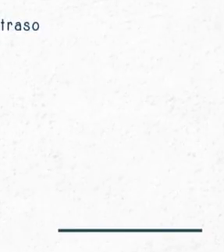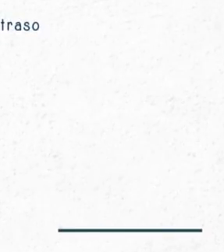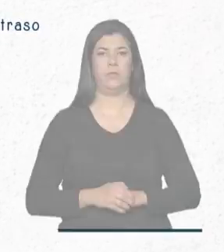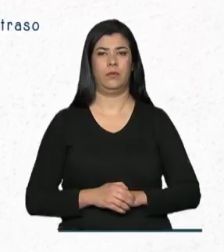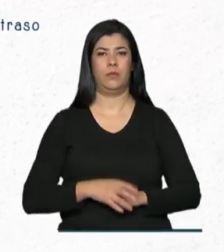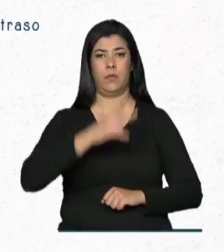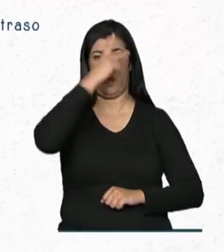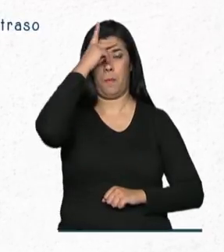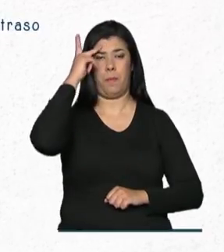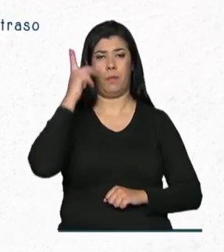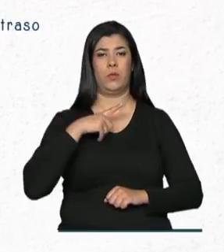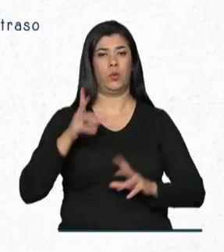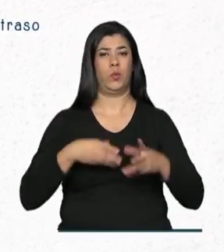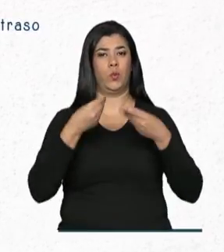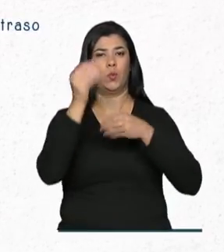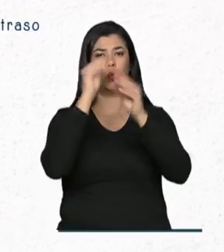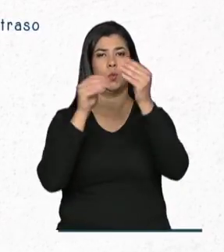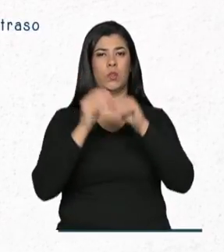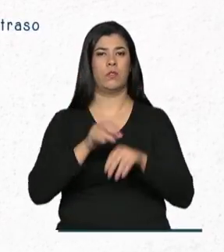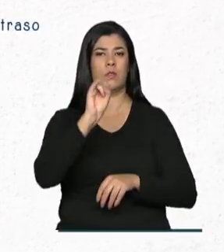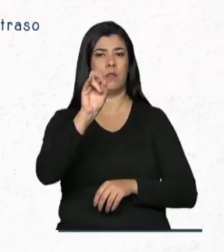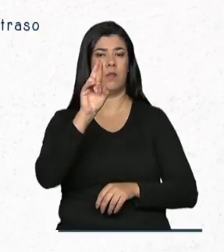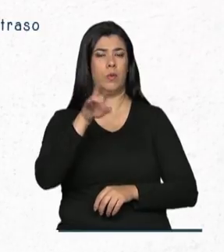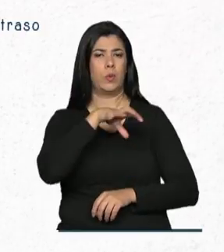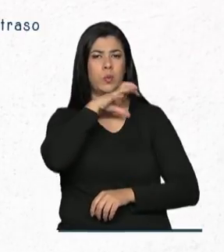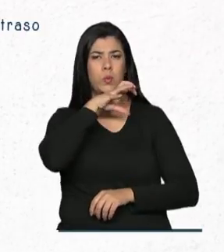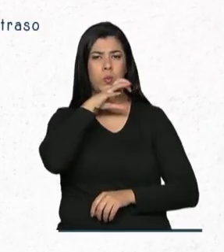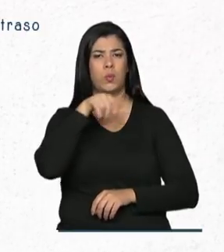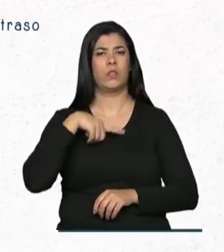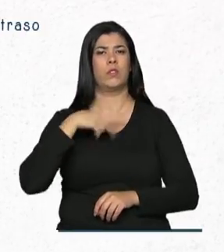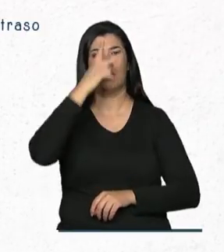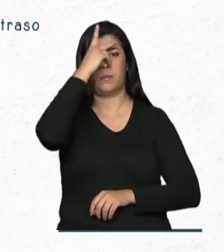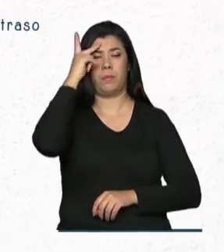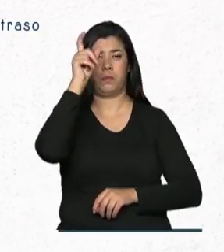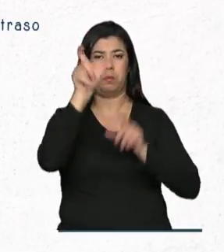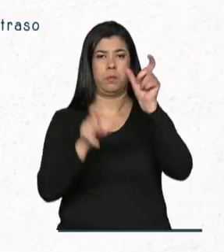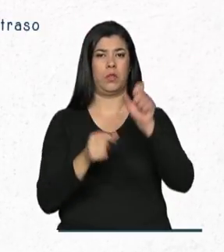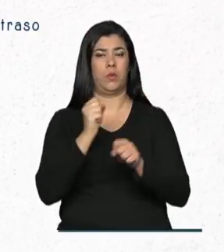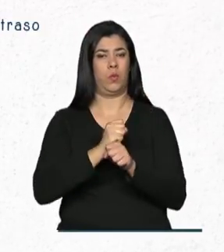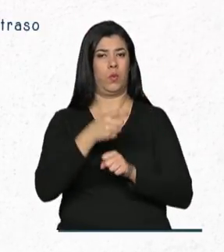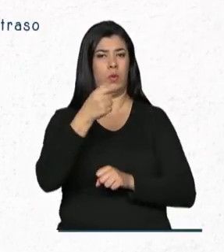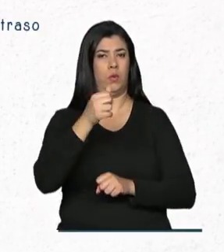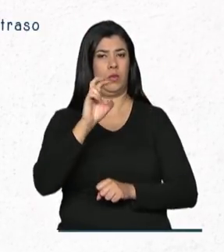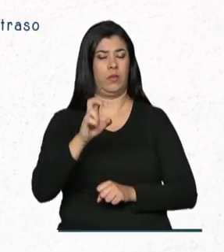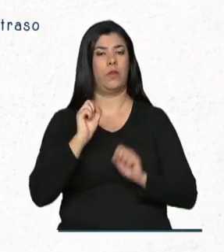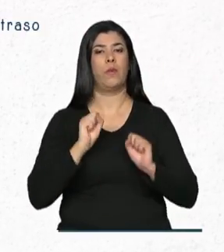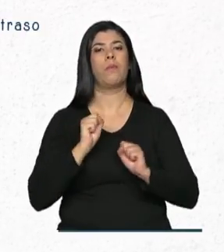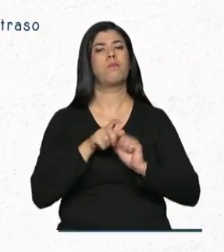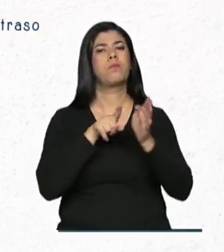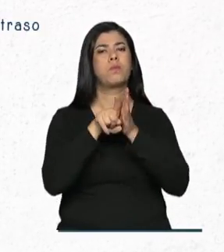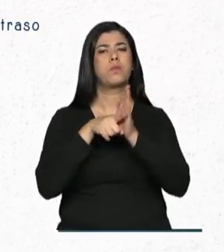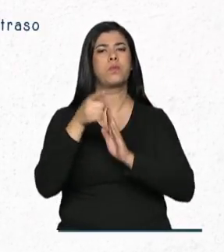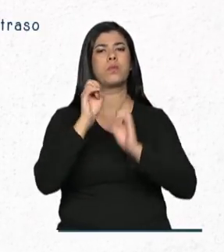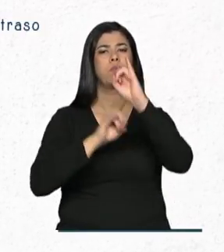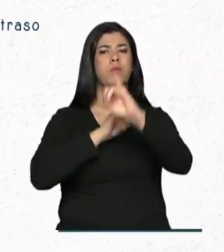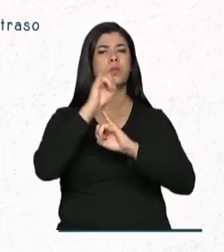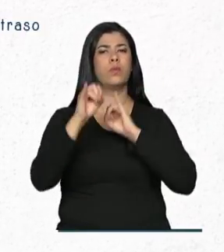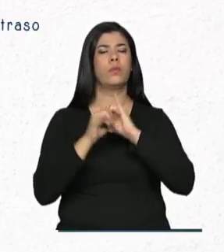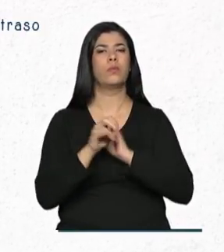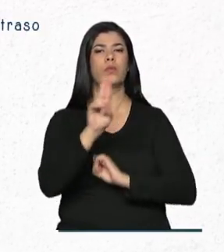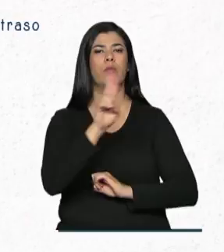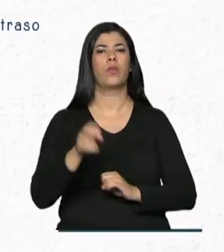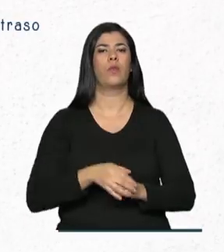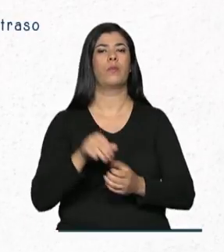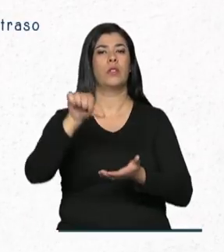Os contribuintes que entregaram a declaração do Imposto de Renda à Pessoa Física deste ano podem consultar o extrato no Centro